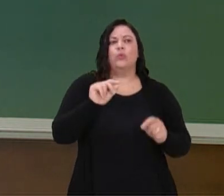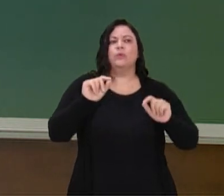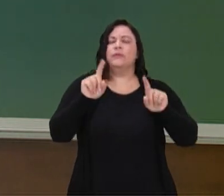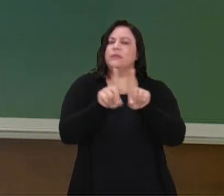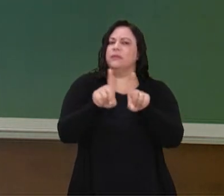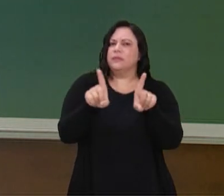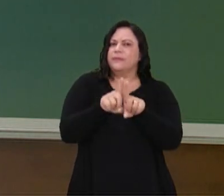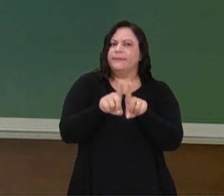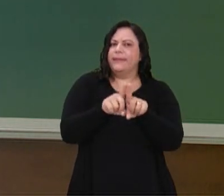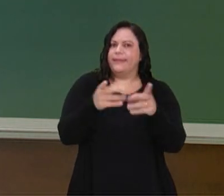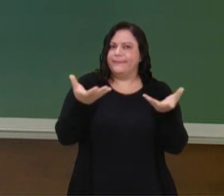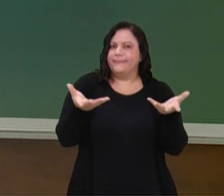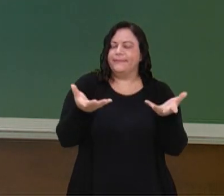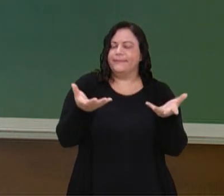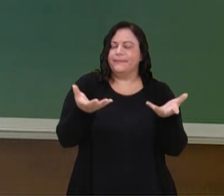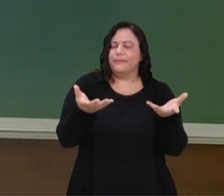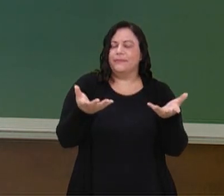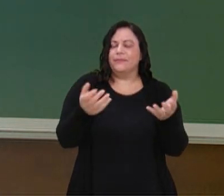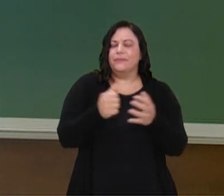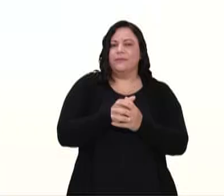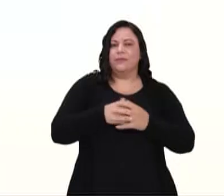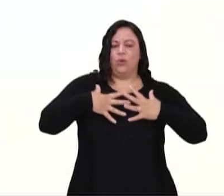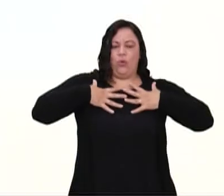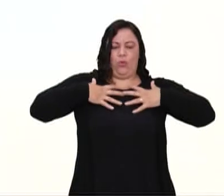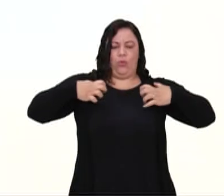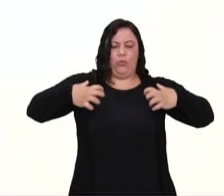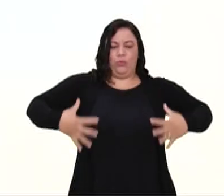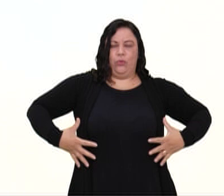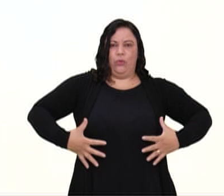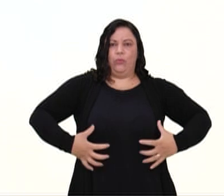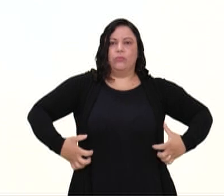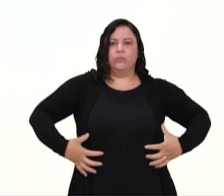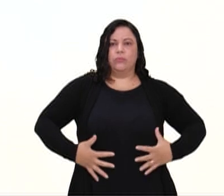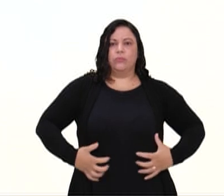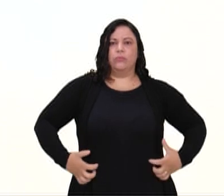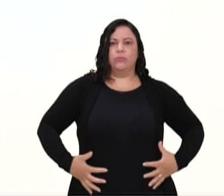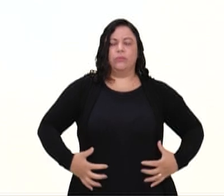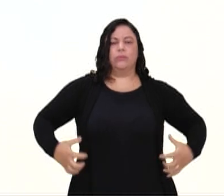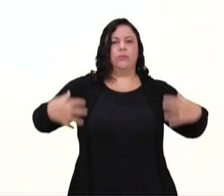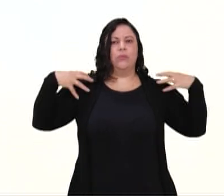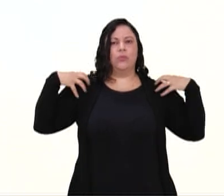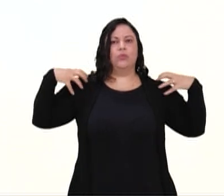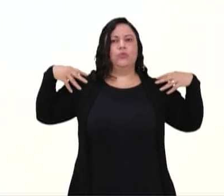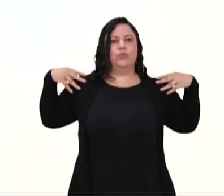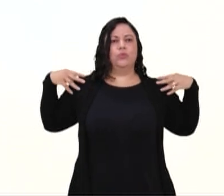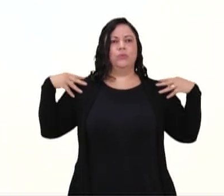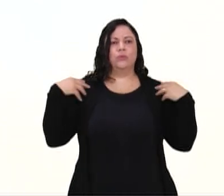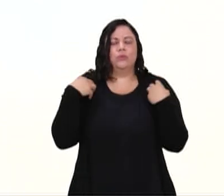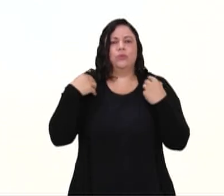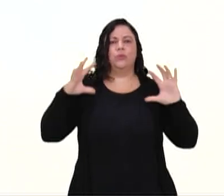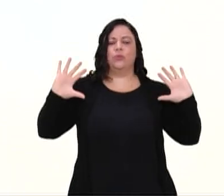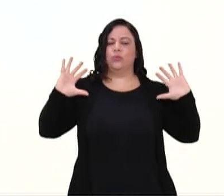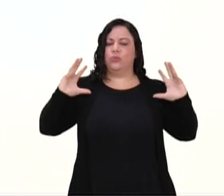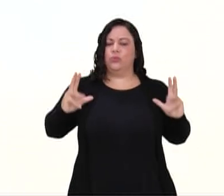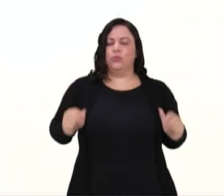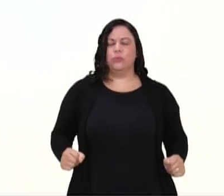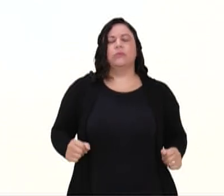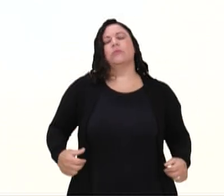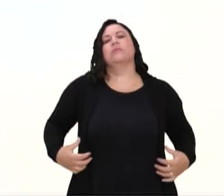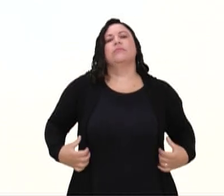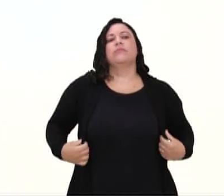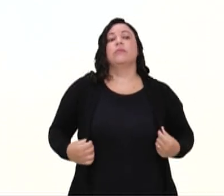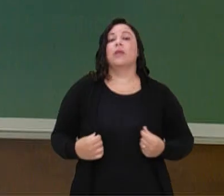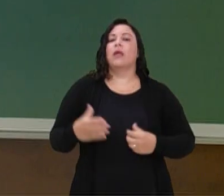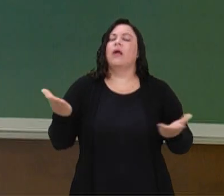grandes grupos de músculos, tá certo? E aqui, para trabalhar e para falar do condicionamento físico, eu